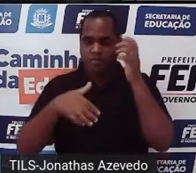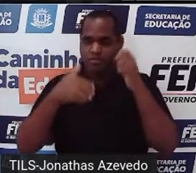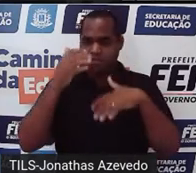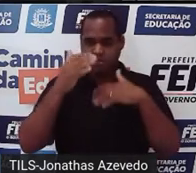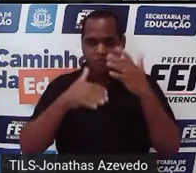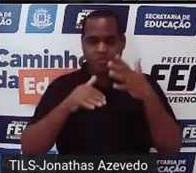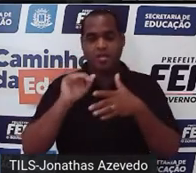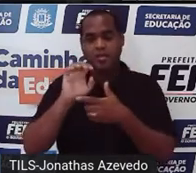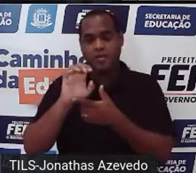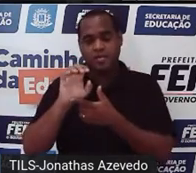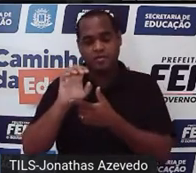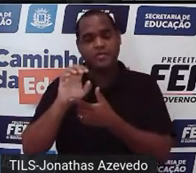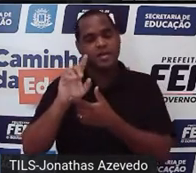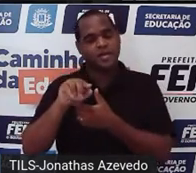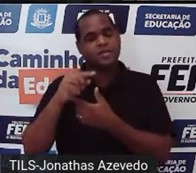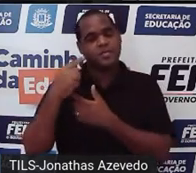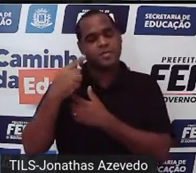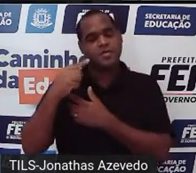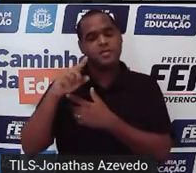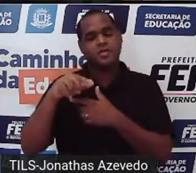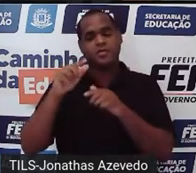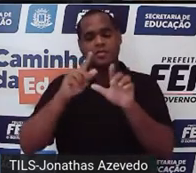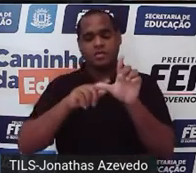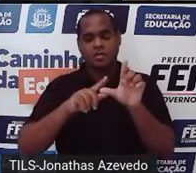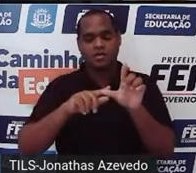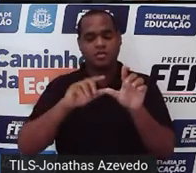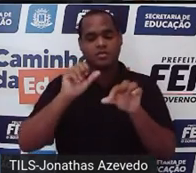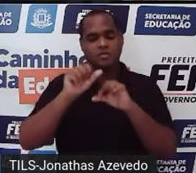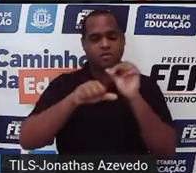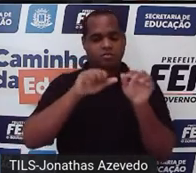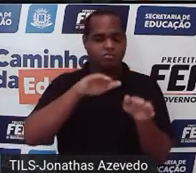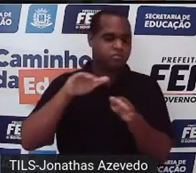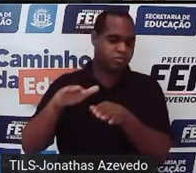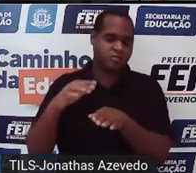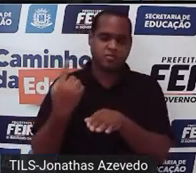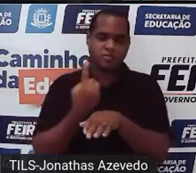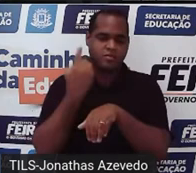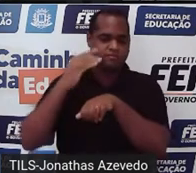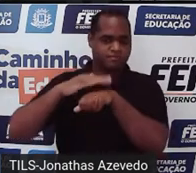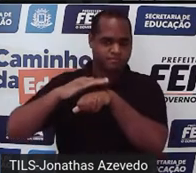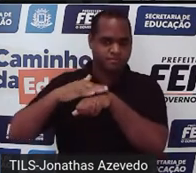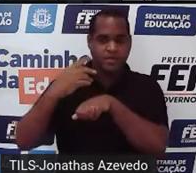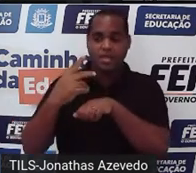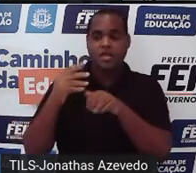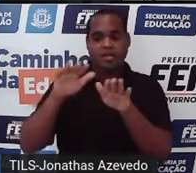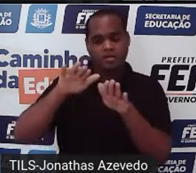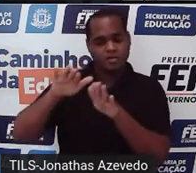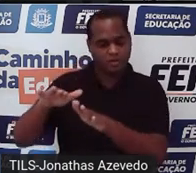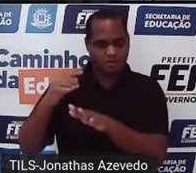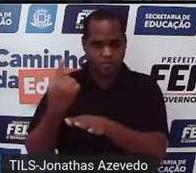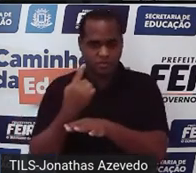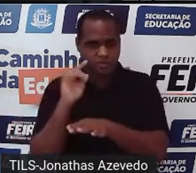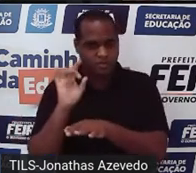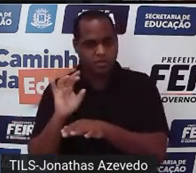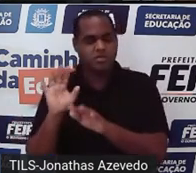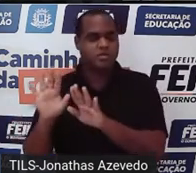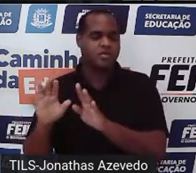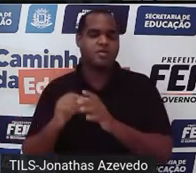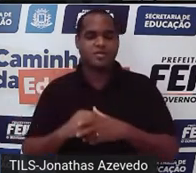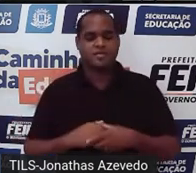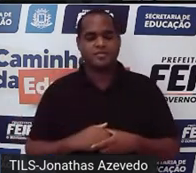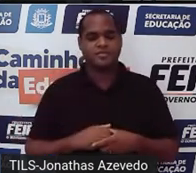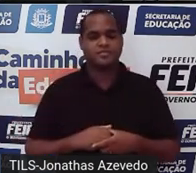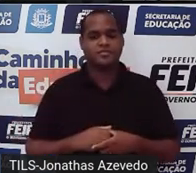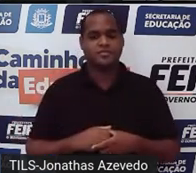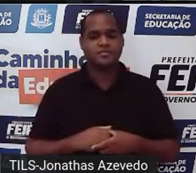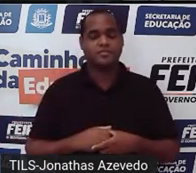e nessa equação deixa uma letra de um lado sozinha isso é isolar uma das incógnitas depois que a